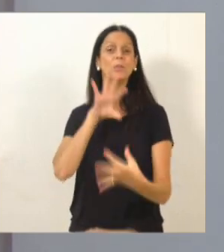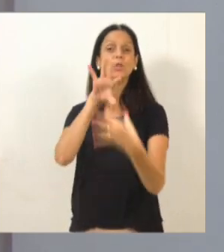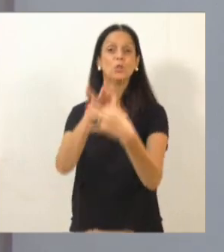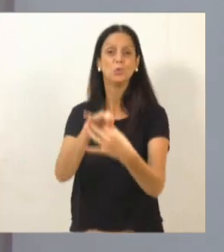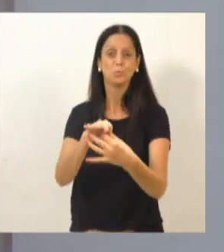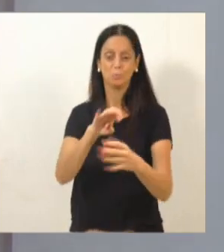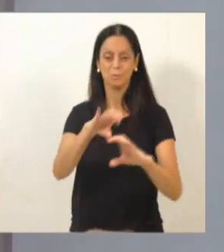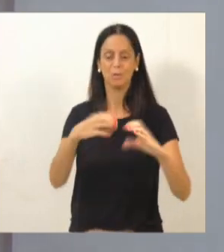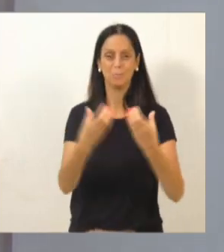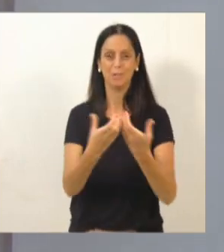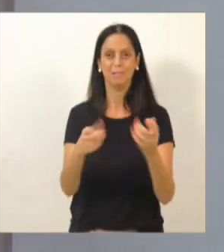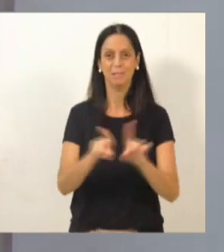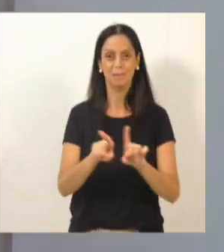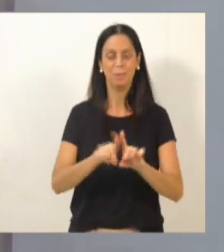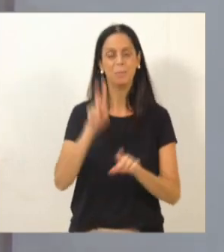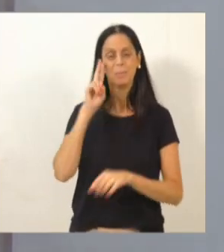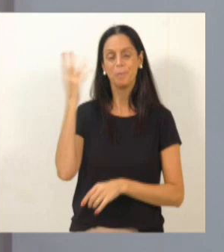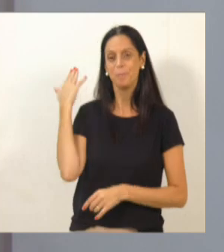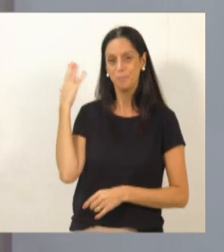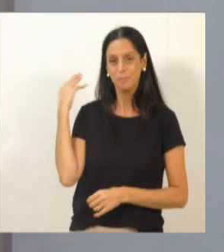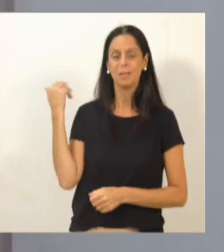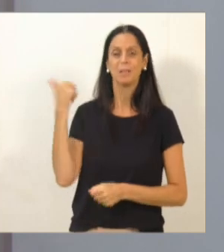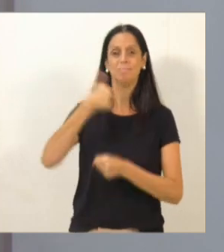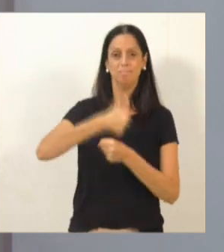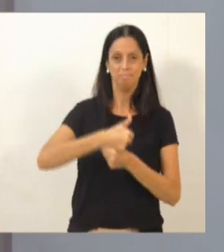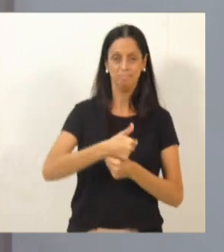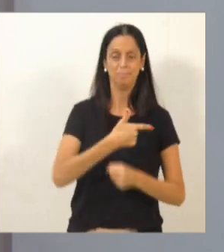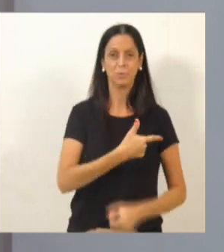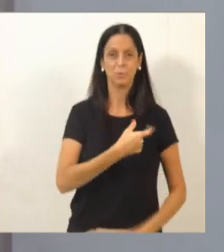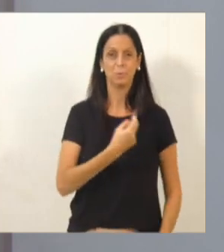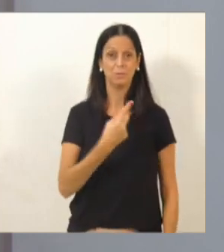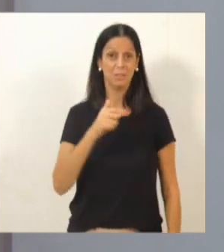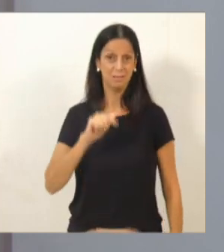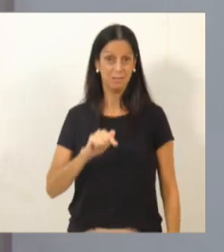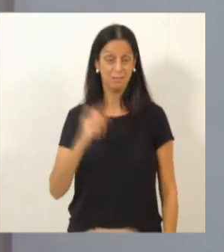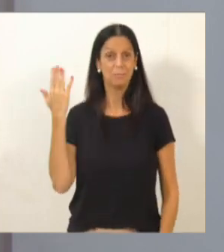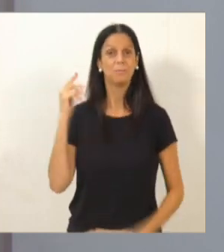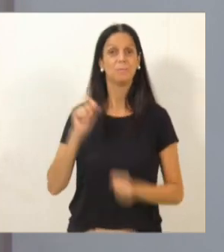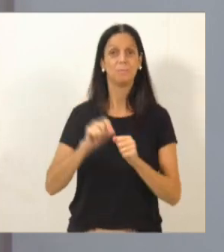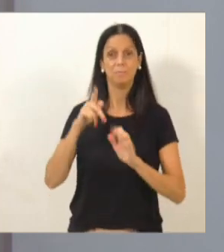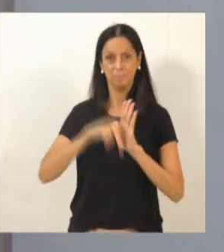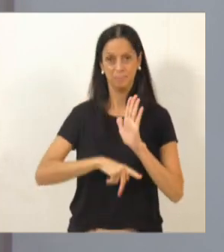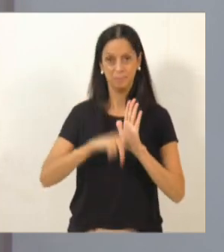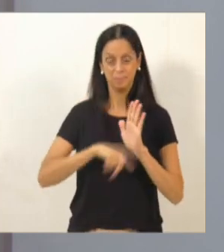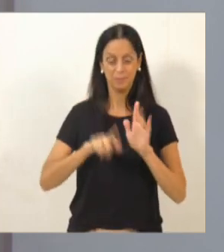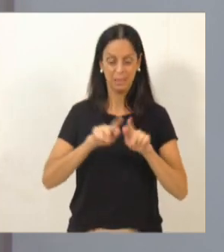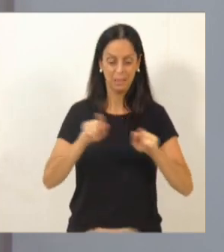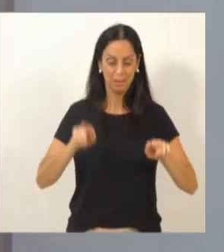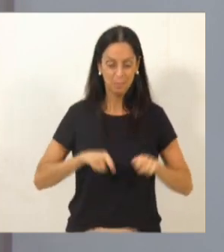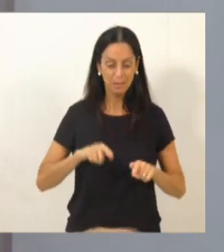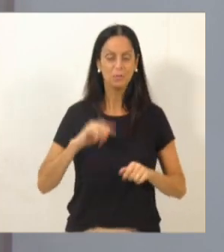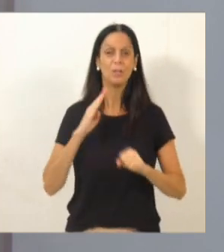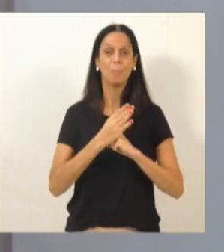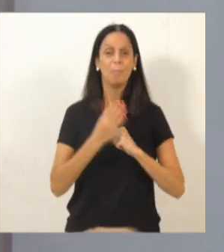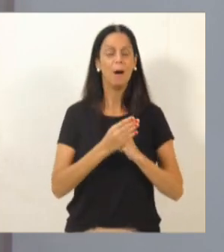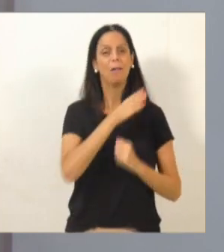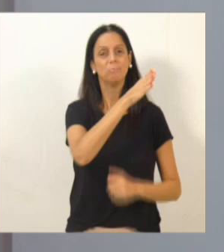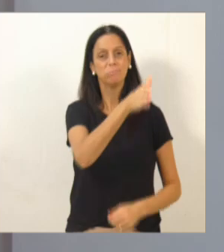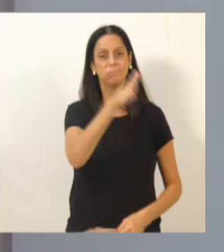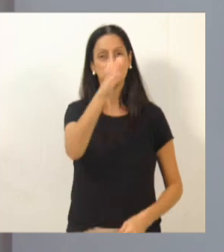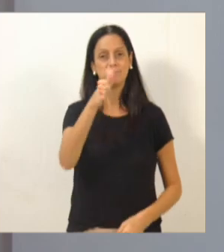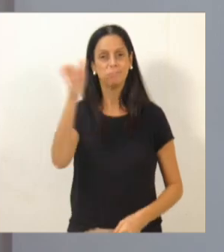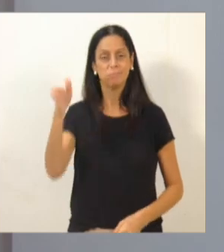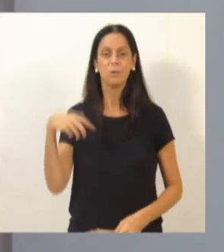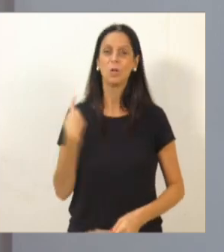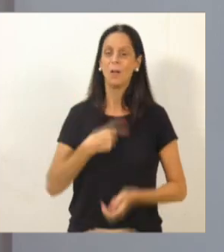eu entrei na Câmara em 2017, a gente fez um projeto, vereador Almir, época, que era o gabinete nos bairros. E aí eu e a minha equipe, a gente montava empolgado